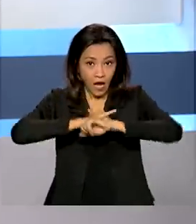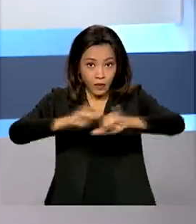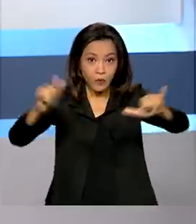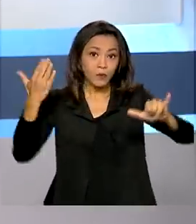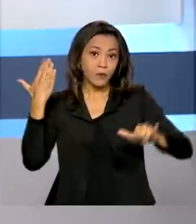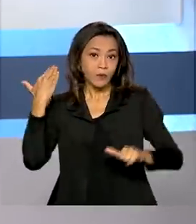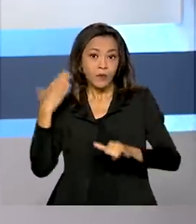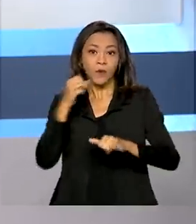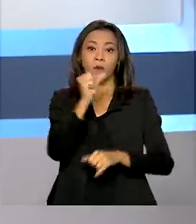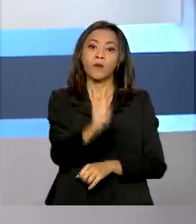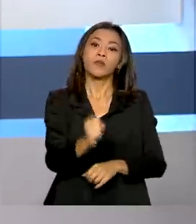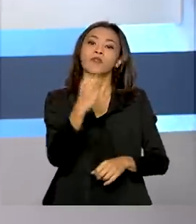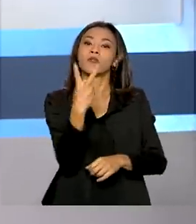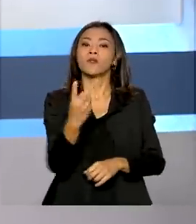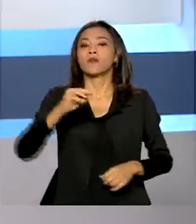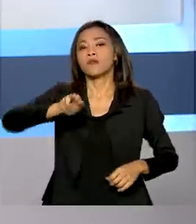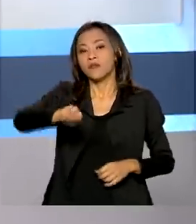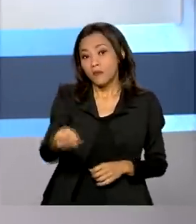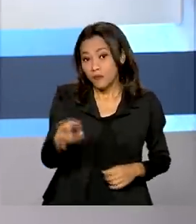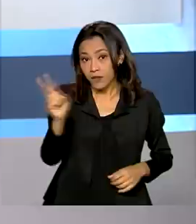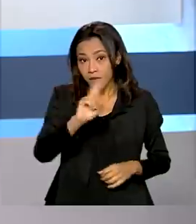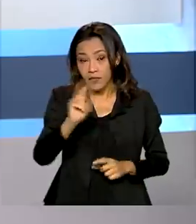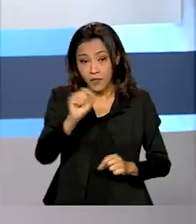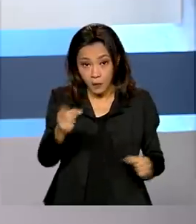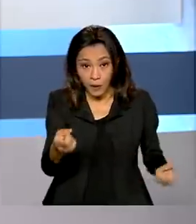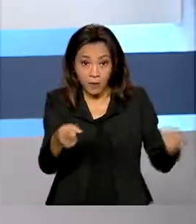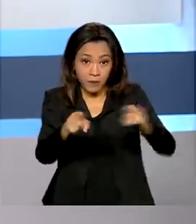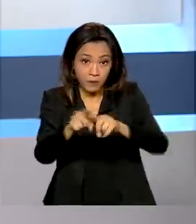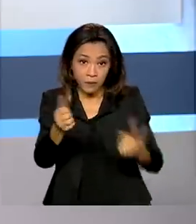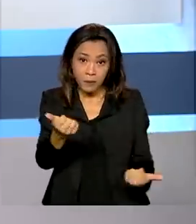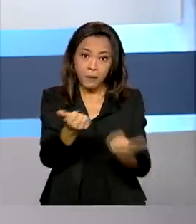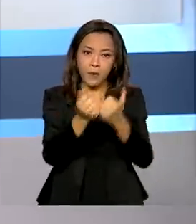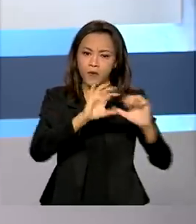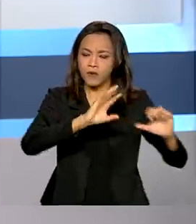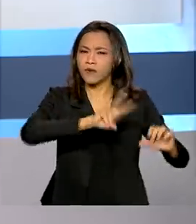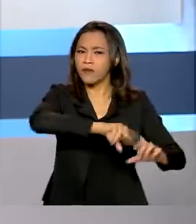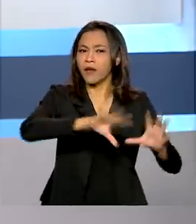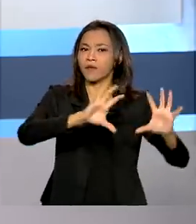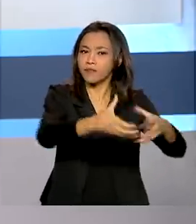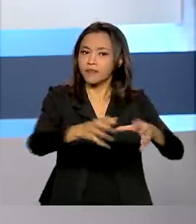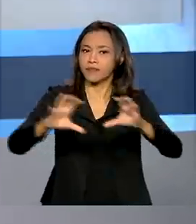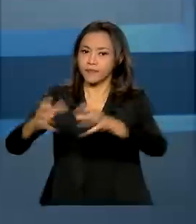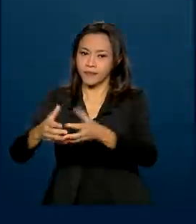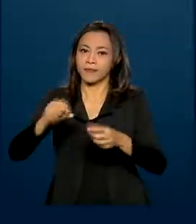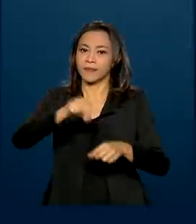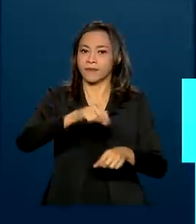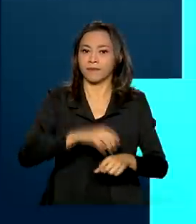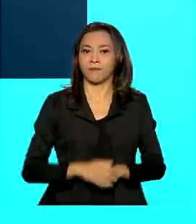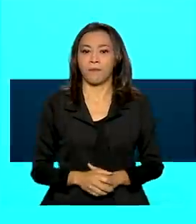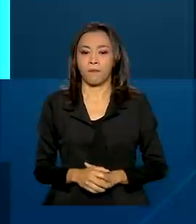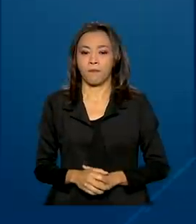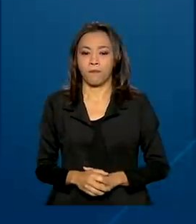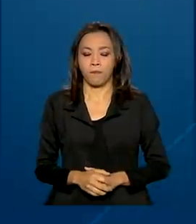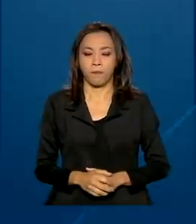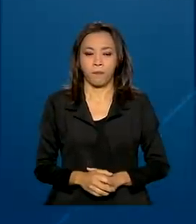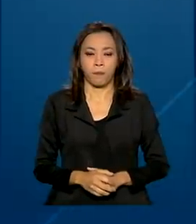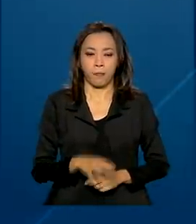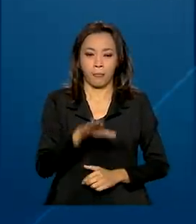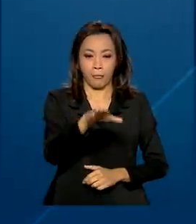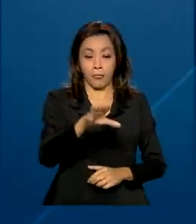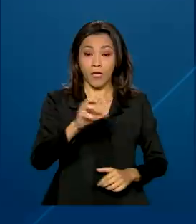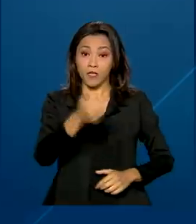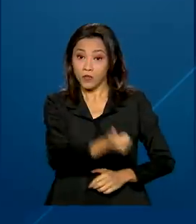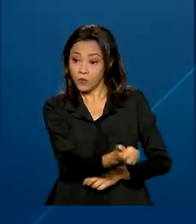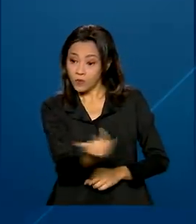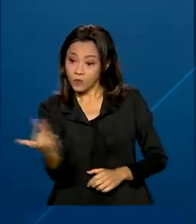milhões de reais em patrocínio para modalidades de atletismo, ginástica e skate. São ao todo 12